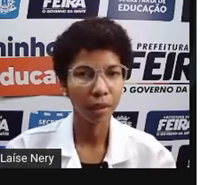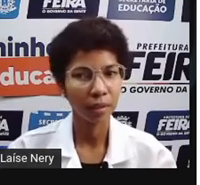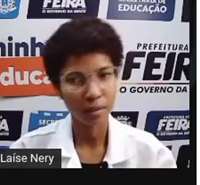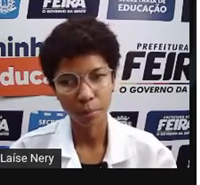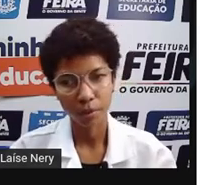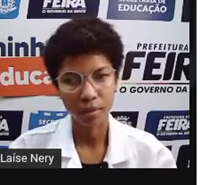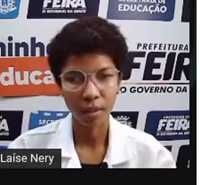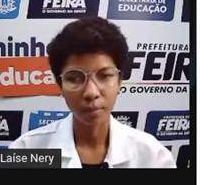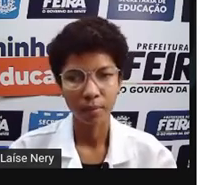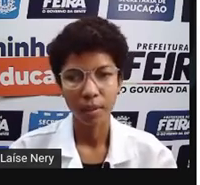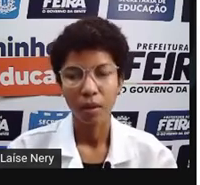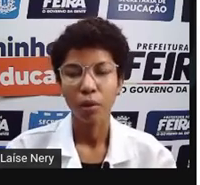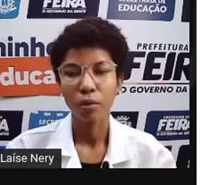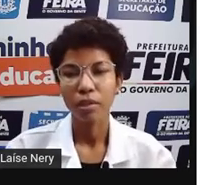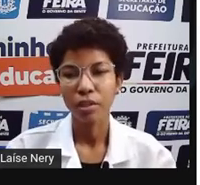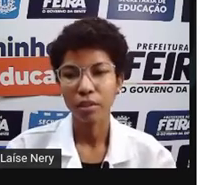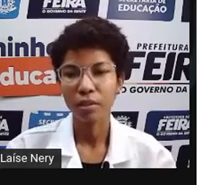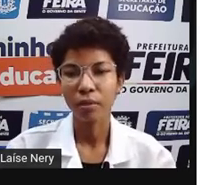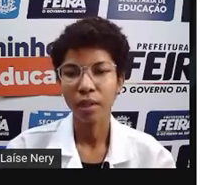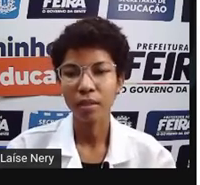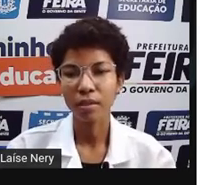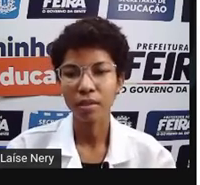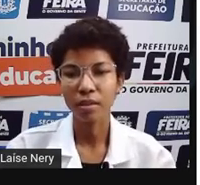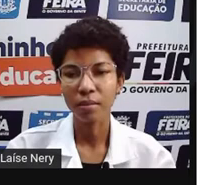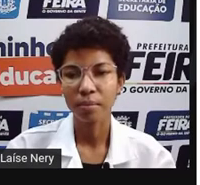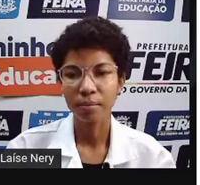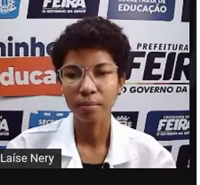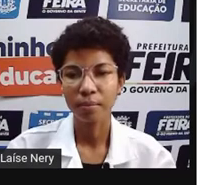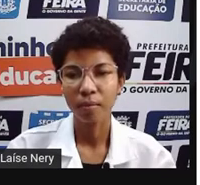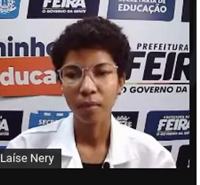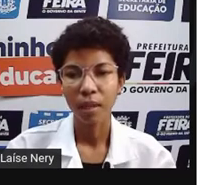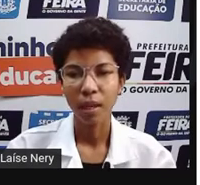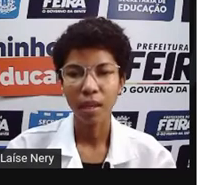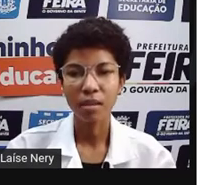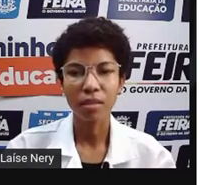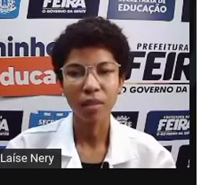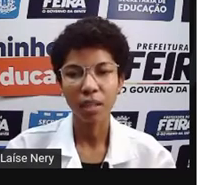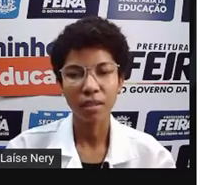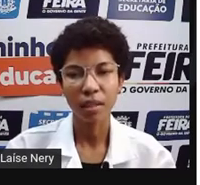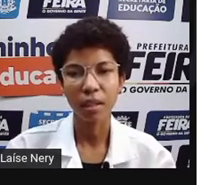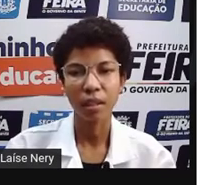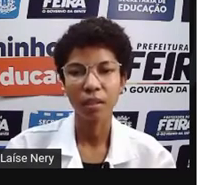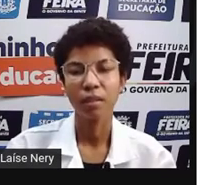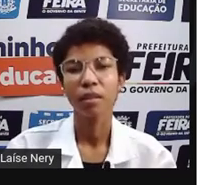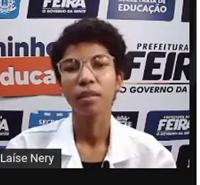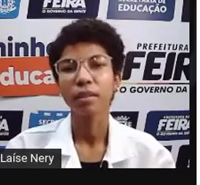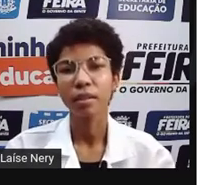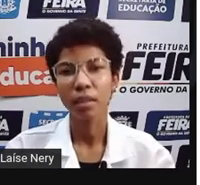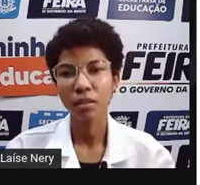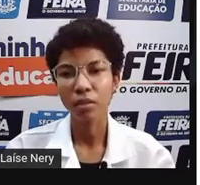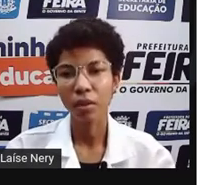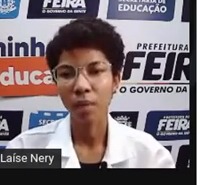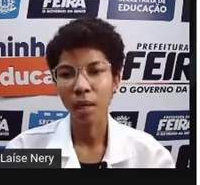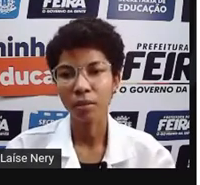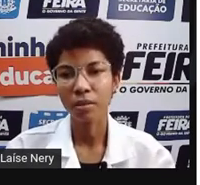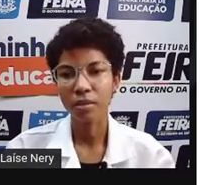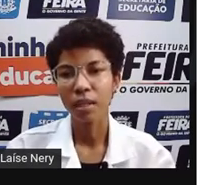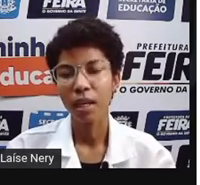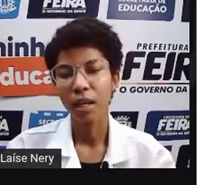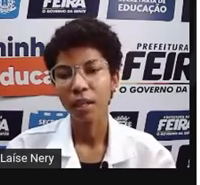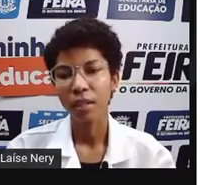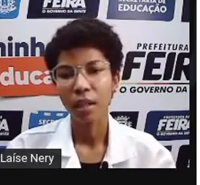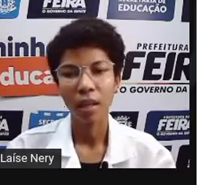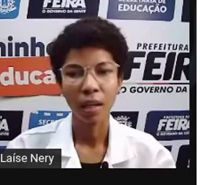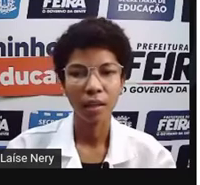kilowatts, pode ser. Ou seja, são esses esses watts aqui transformados,